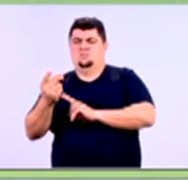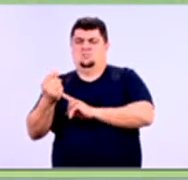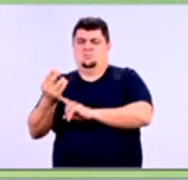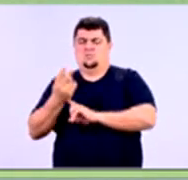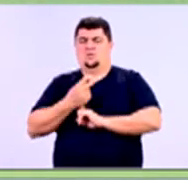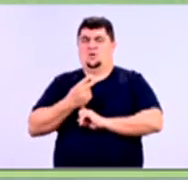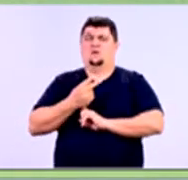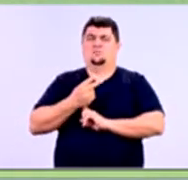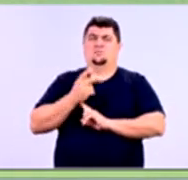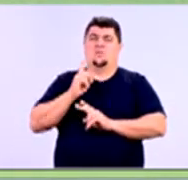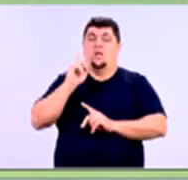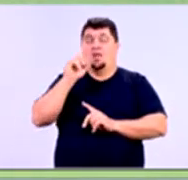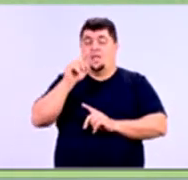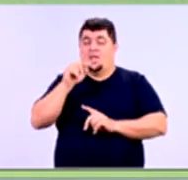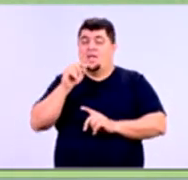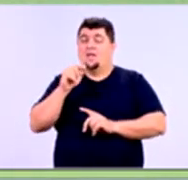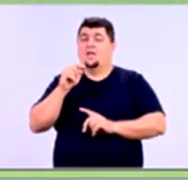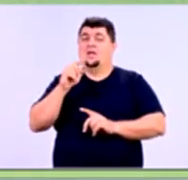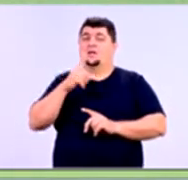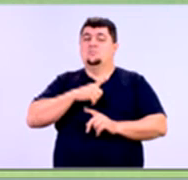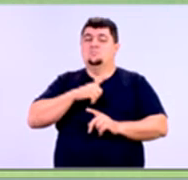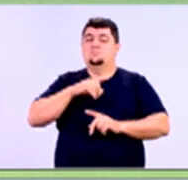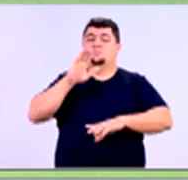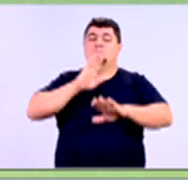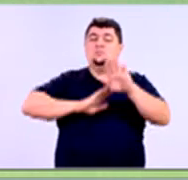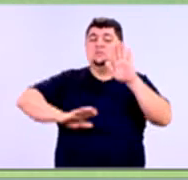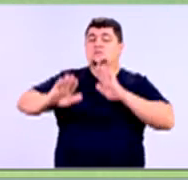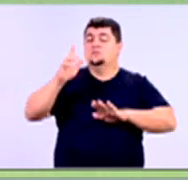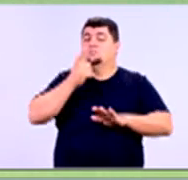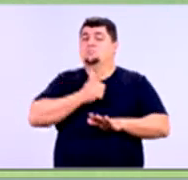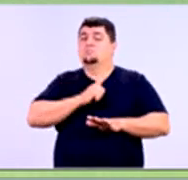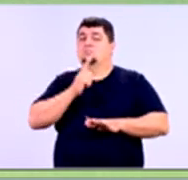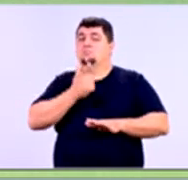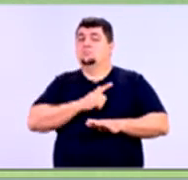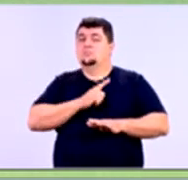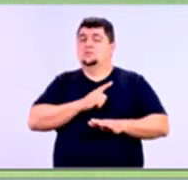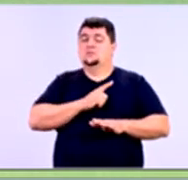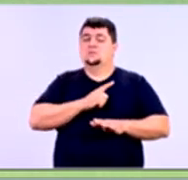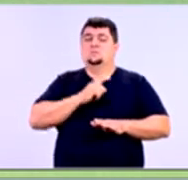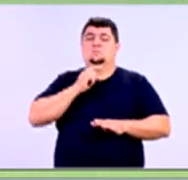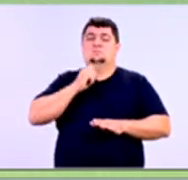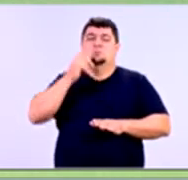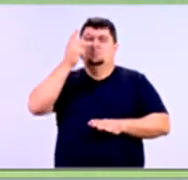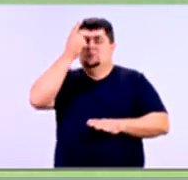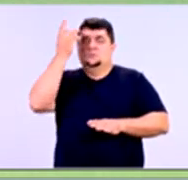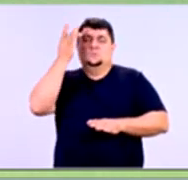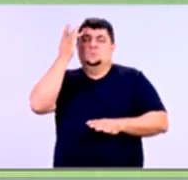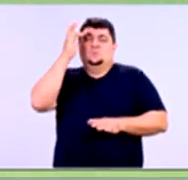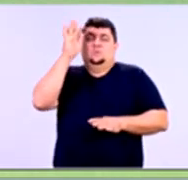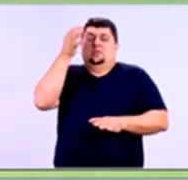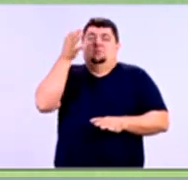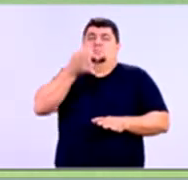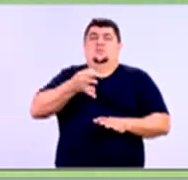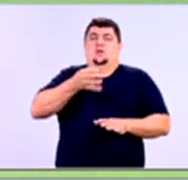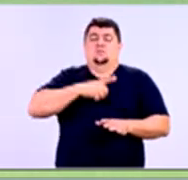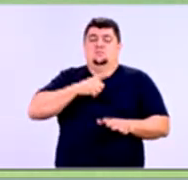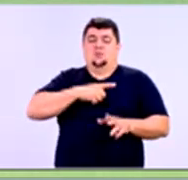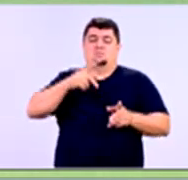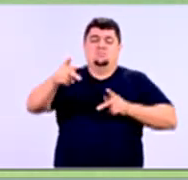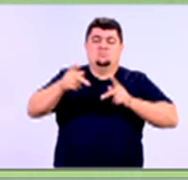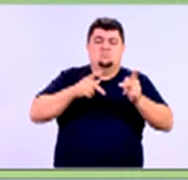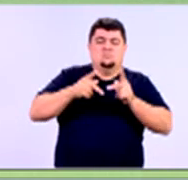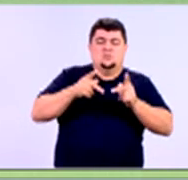do crédito, a gente viu que é o grau de volatividade e incerteza do prazo envolvido no projeto